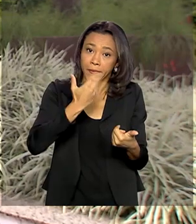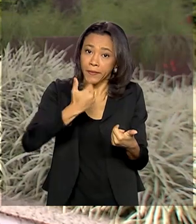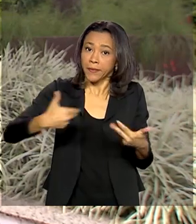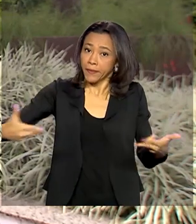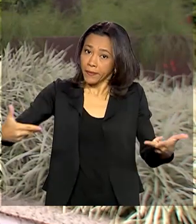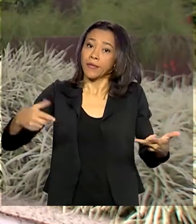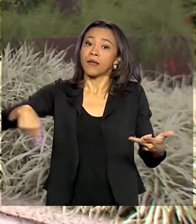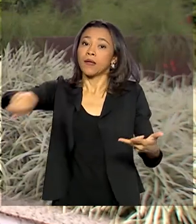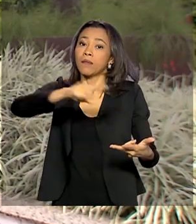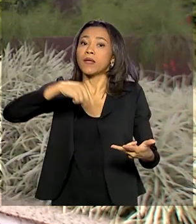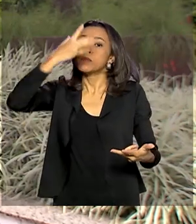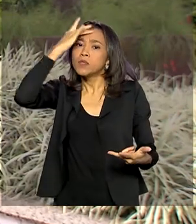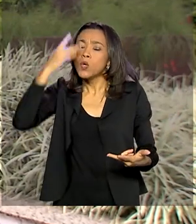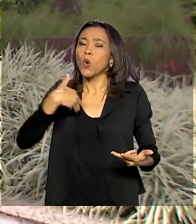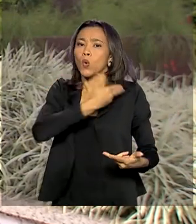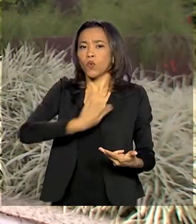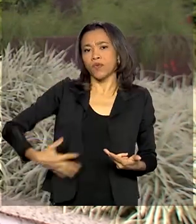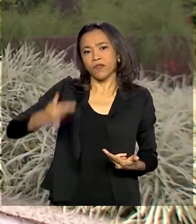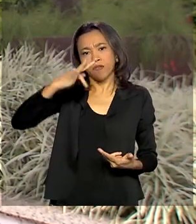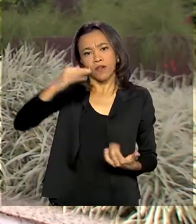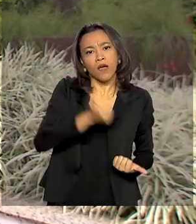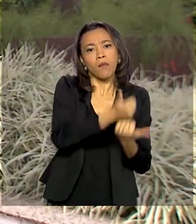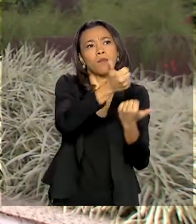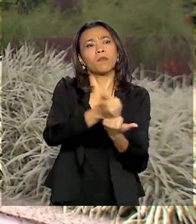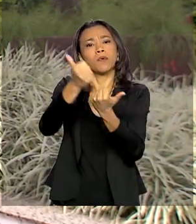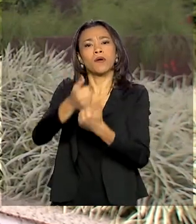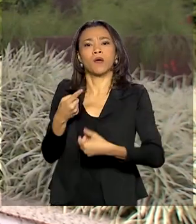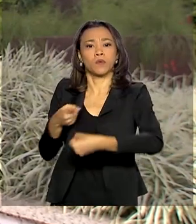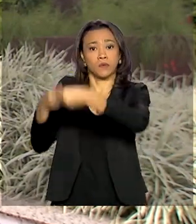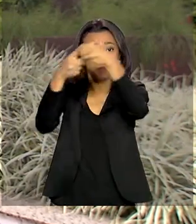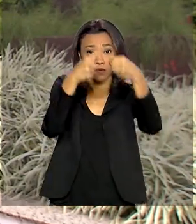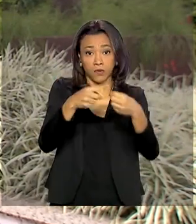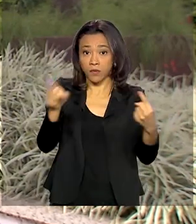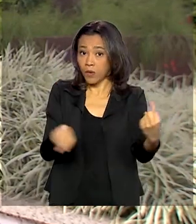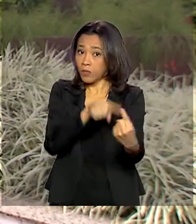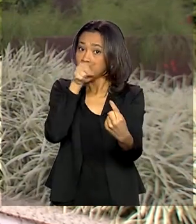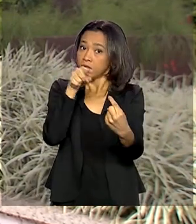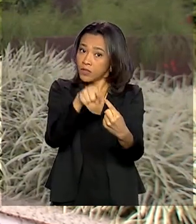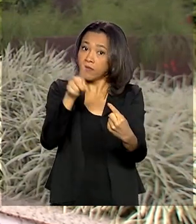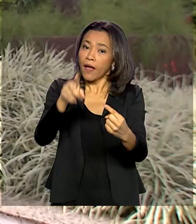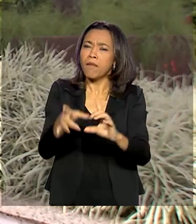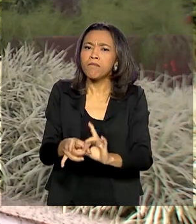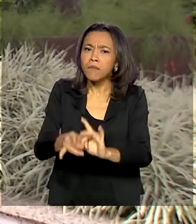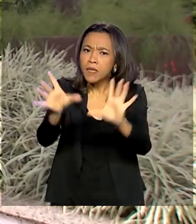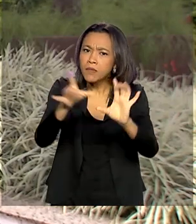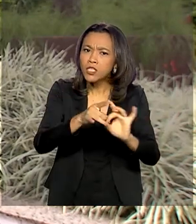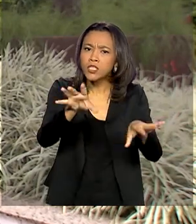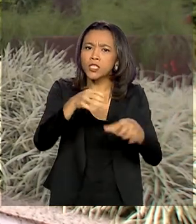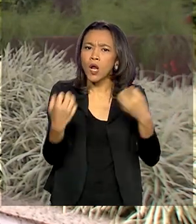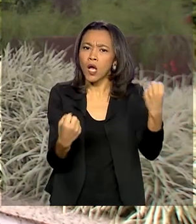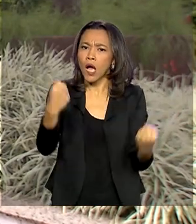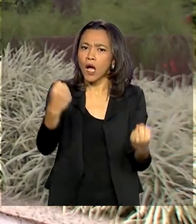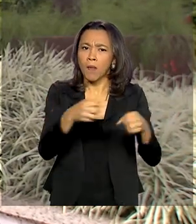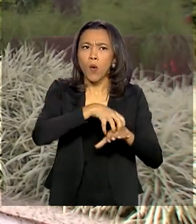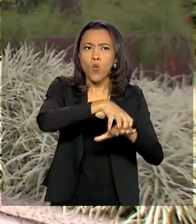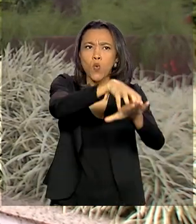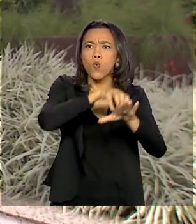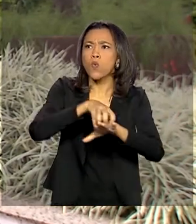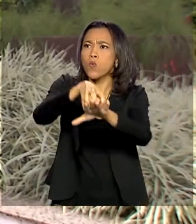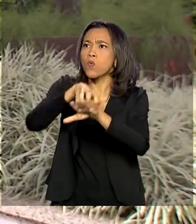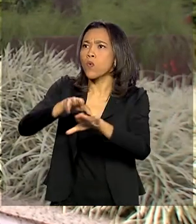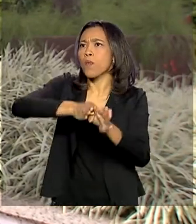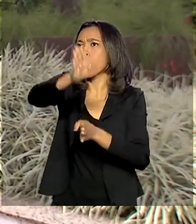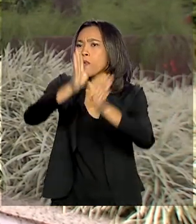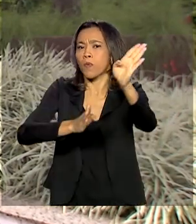federal vai atuar junto com os municípios. O objetivo é garantir a livre circulação de cargas nas estradas e a